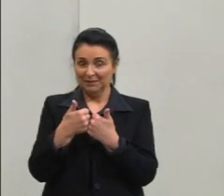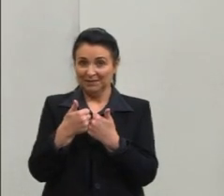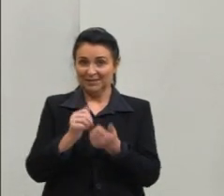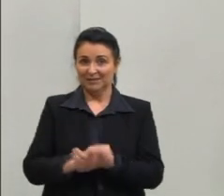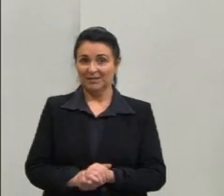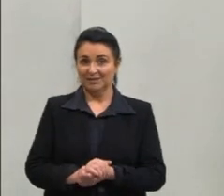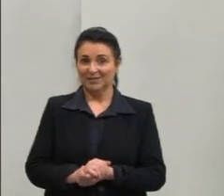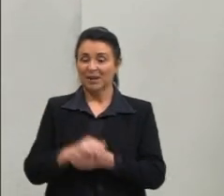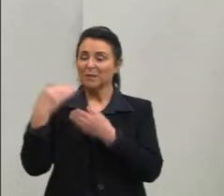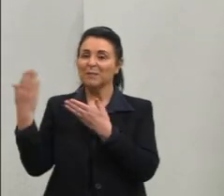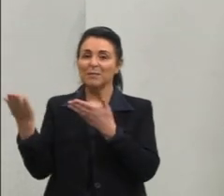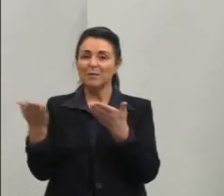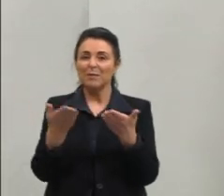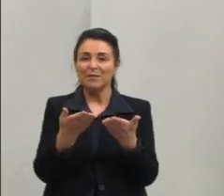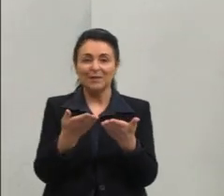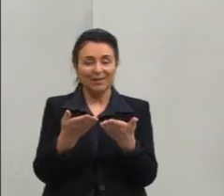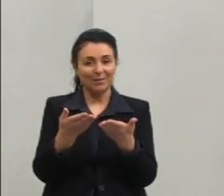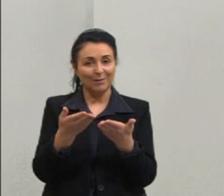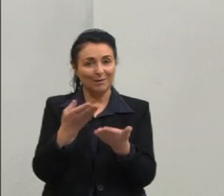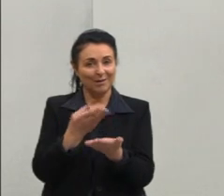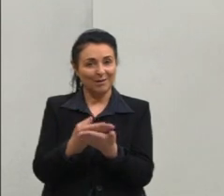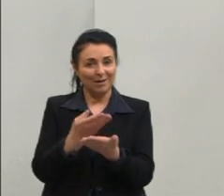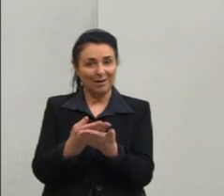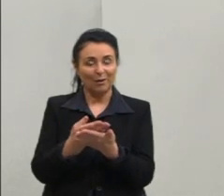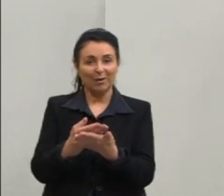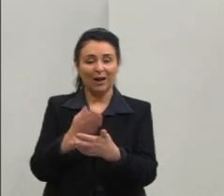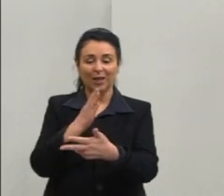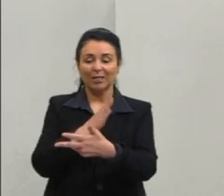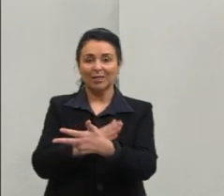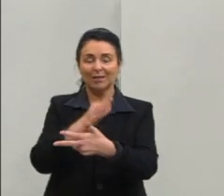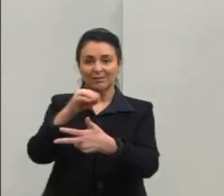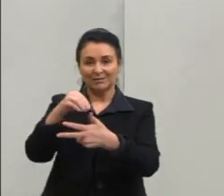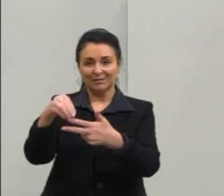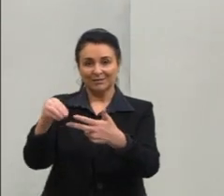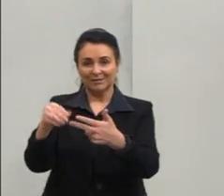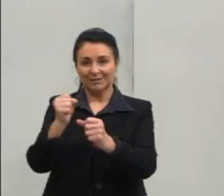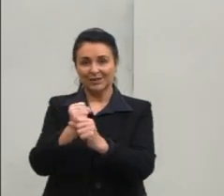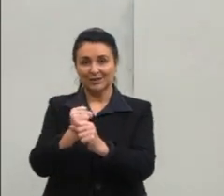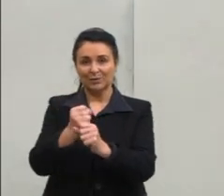Bem-vindos a mais uma aula do Pré-ENEM 2022,